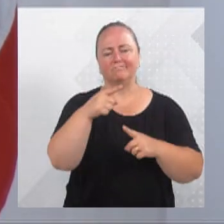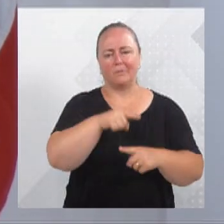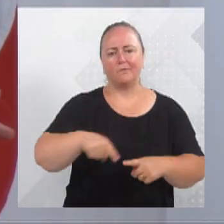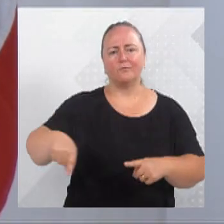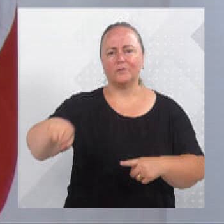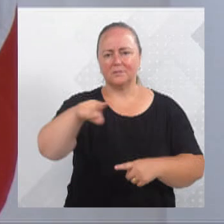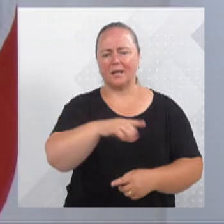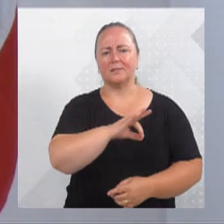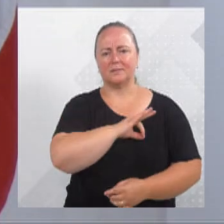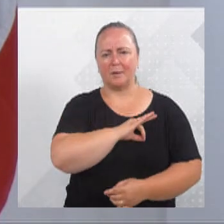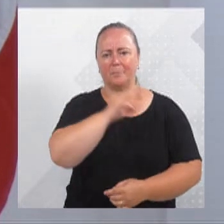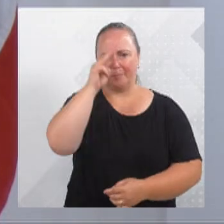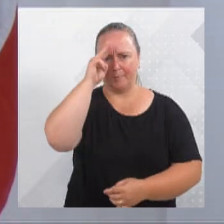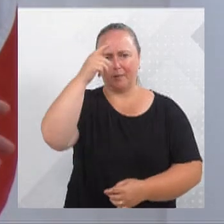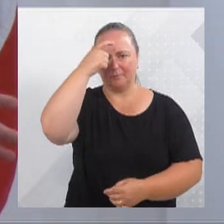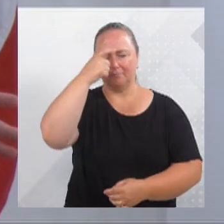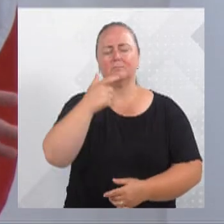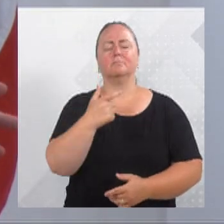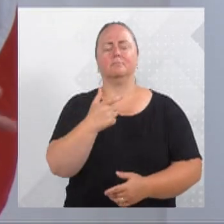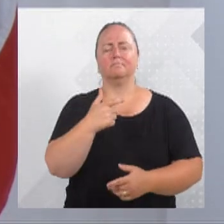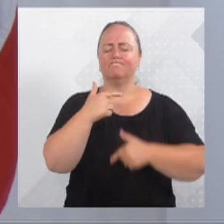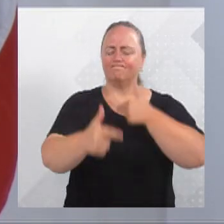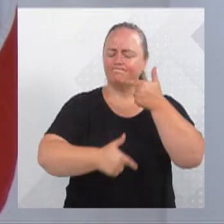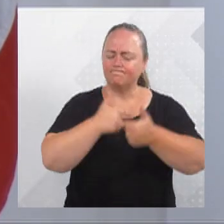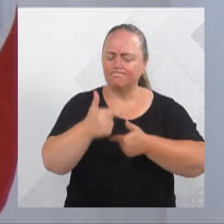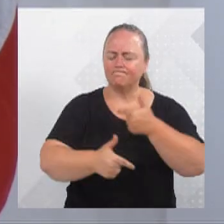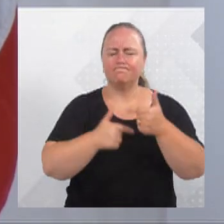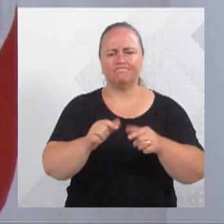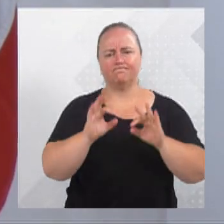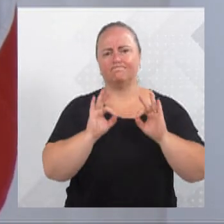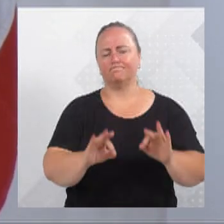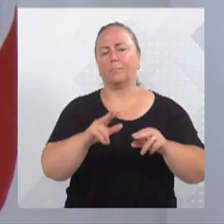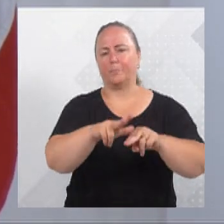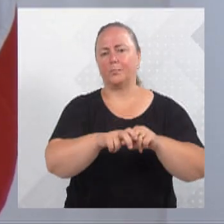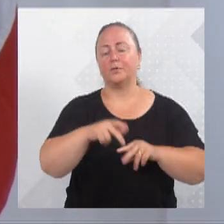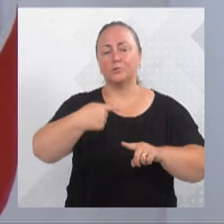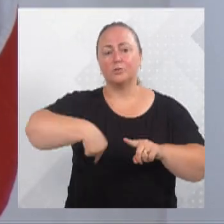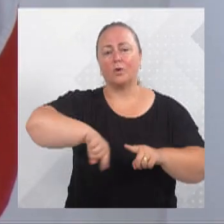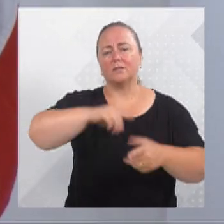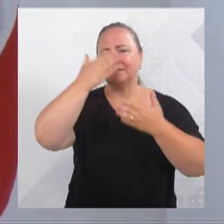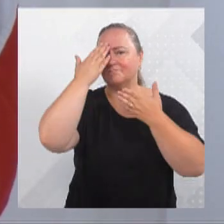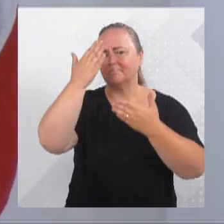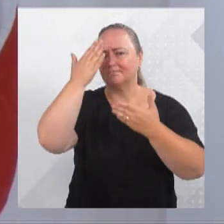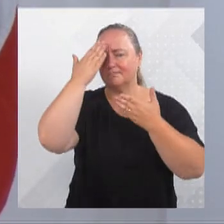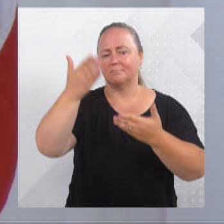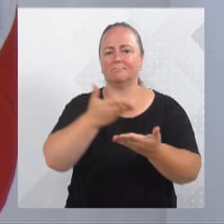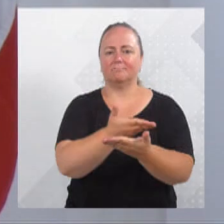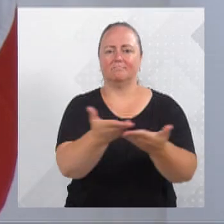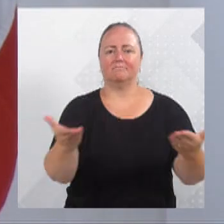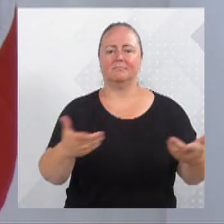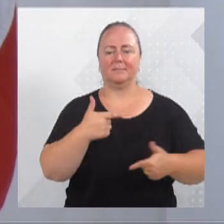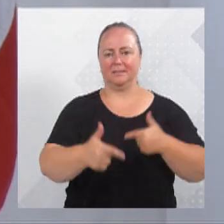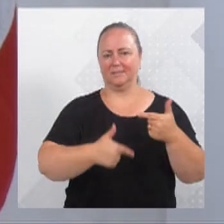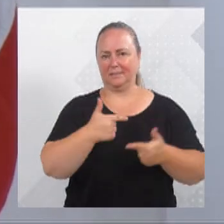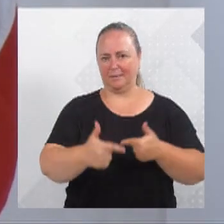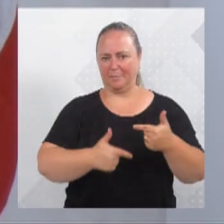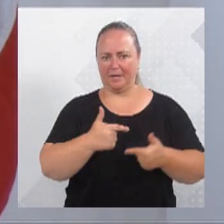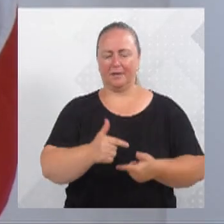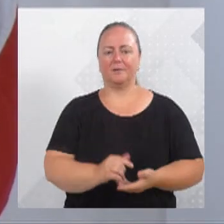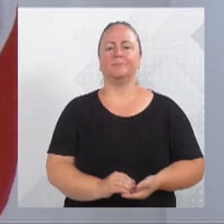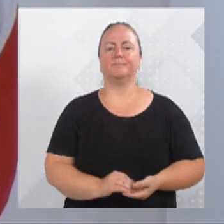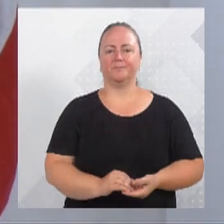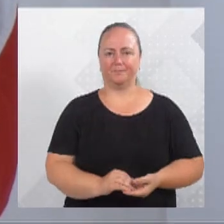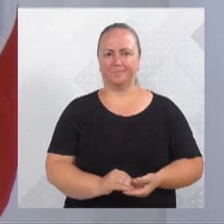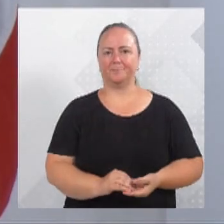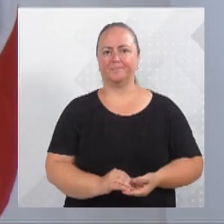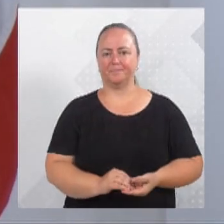diferença na vida dos nossos cidadãos. Então, nossa gratidão aqui, como cidade, também a esse trabalho que vocês desenvolvem. Quero aqui saudar o